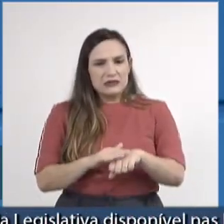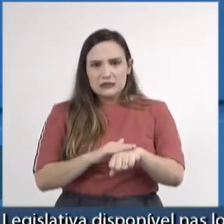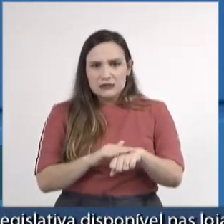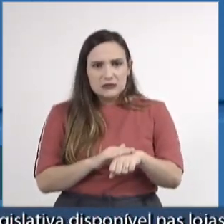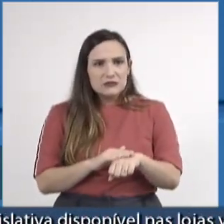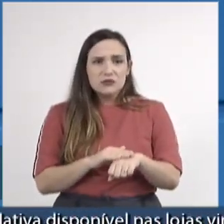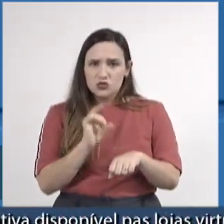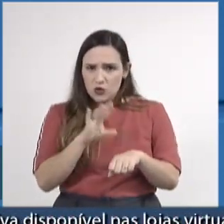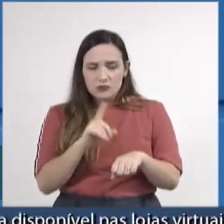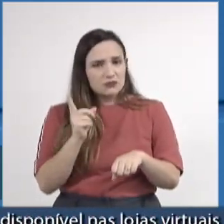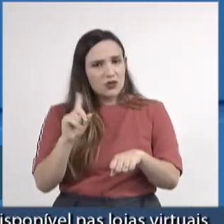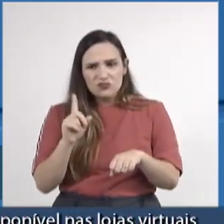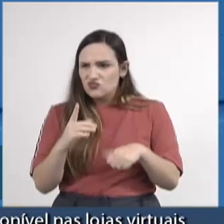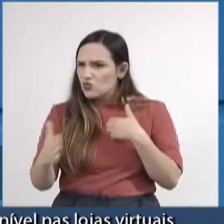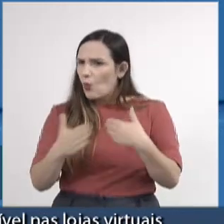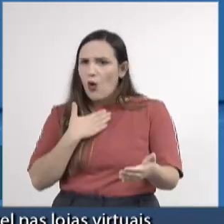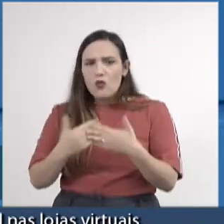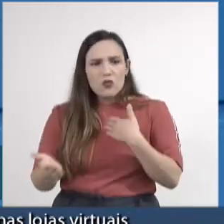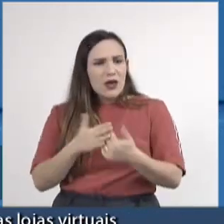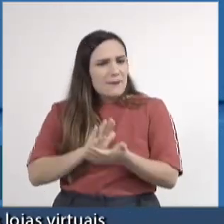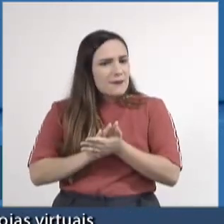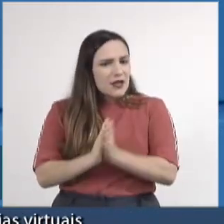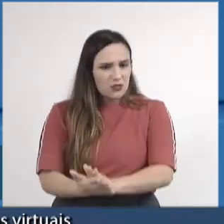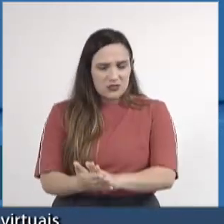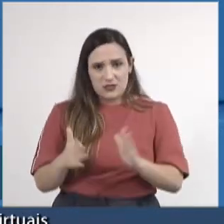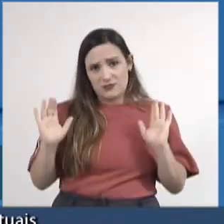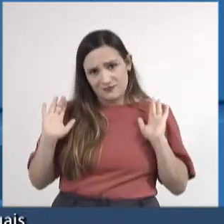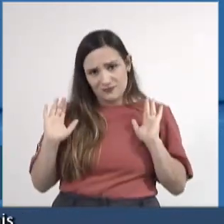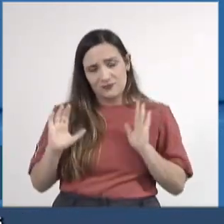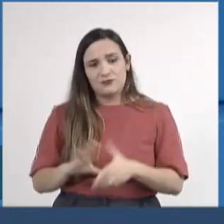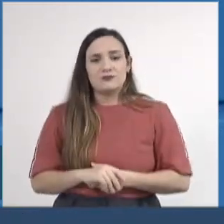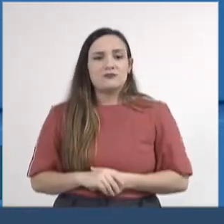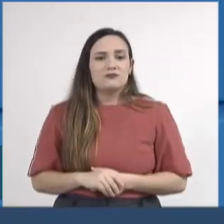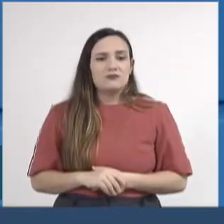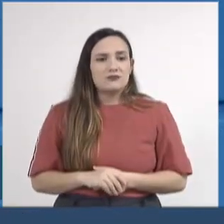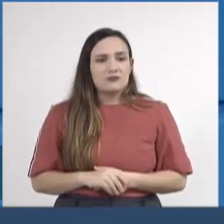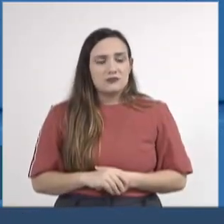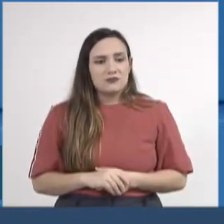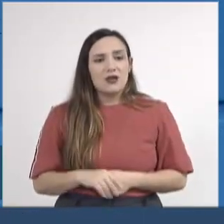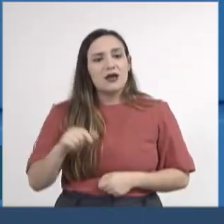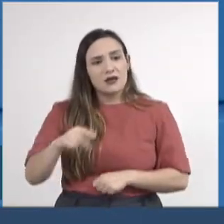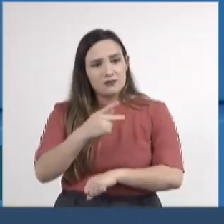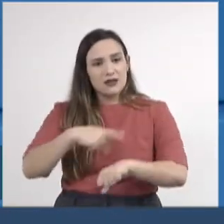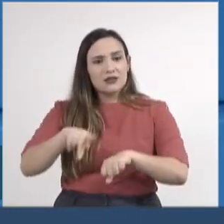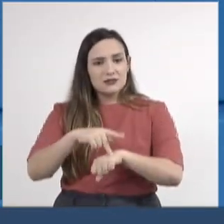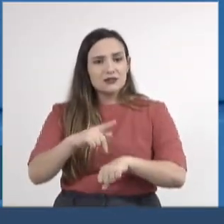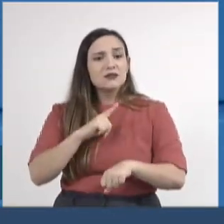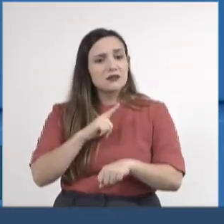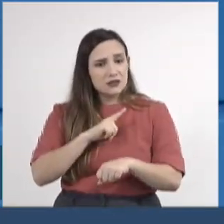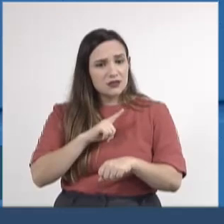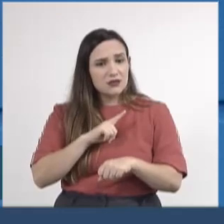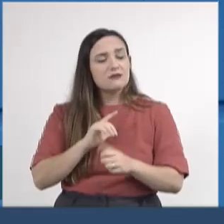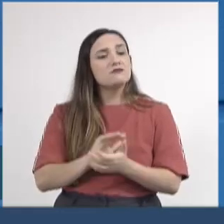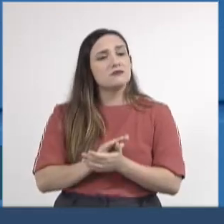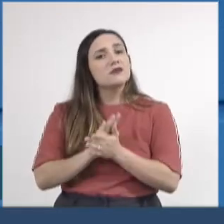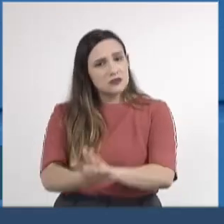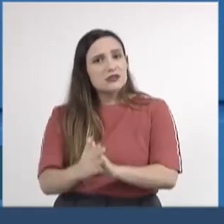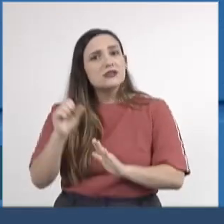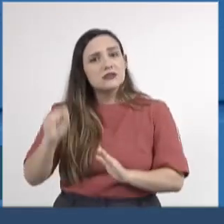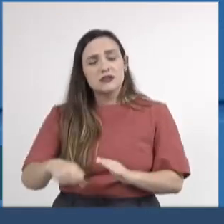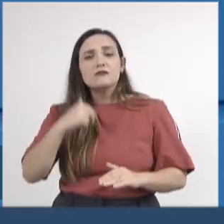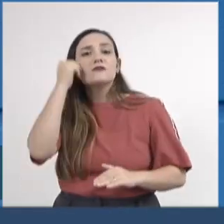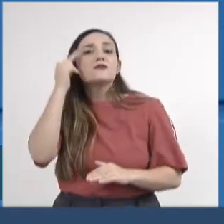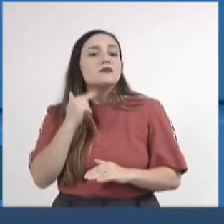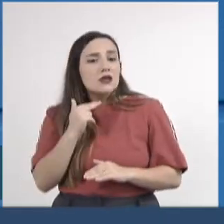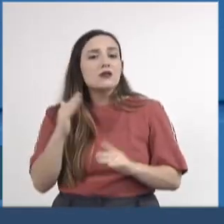racial, em todas elas. aliás, nós moramos em um país que discrimina o negro, o